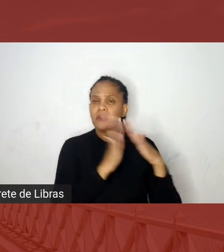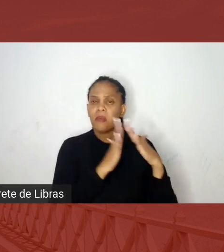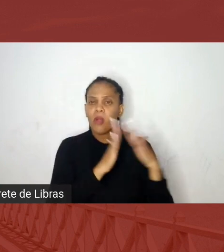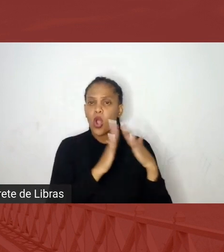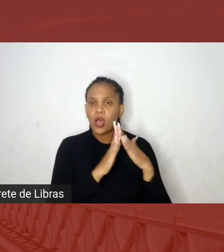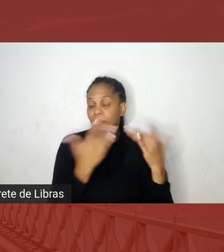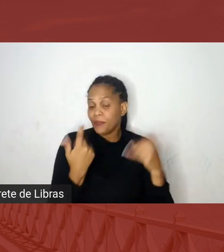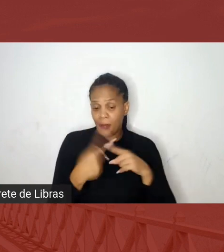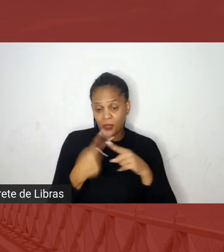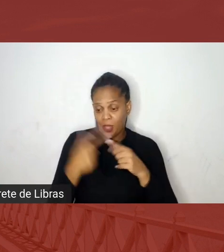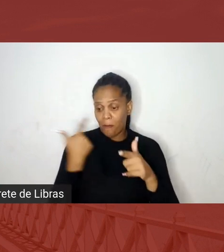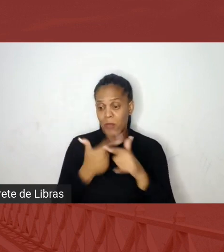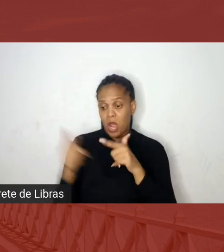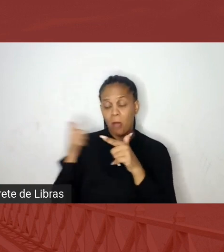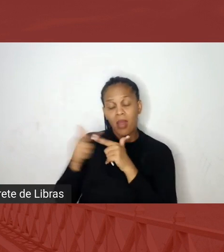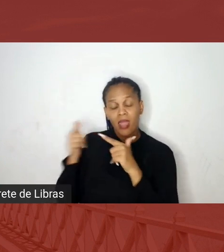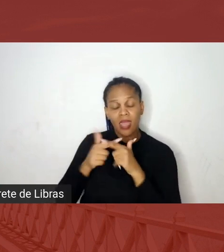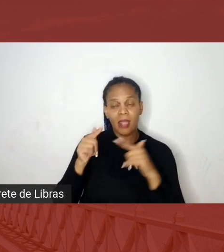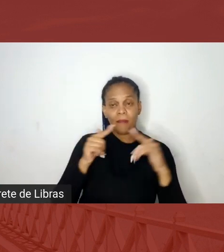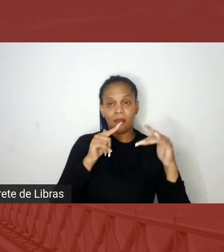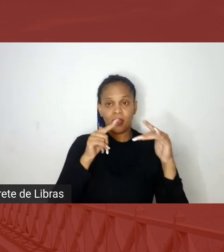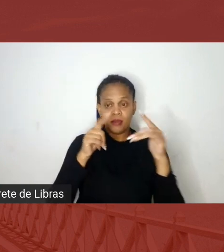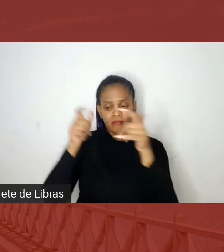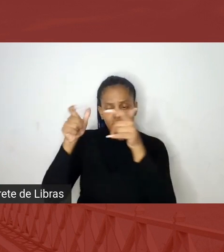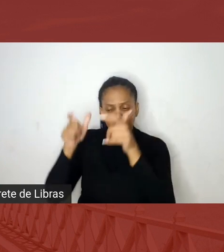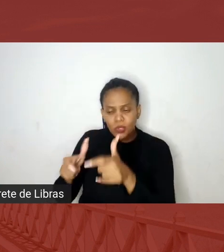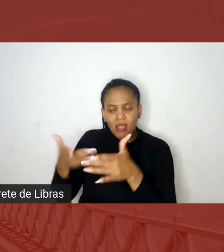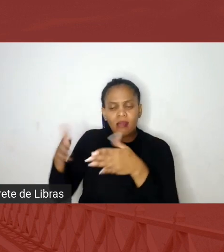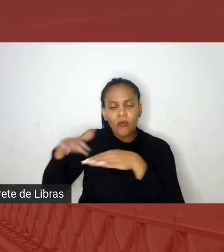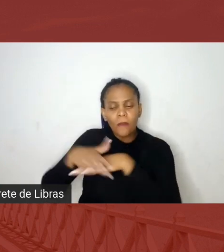periferia é a violência, a violência, peraí, mas violência por quê?